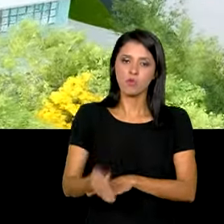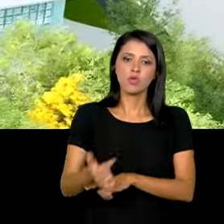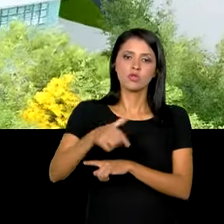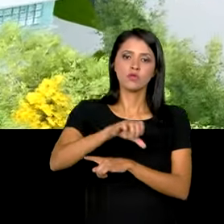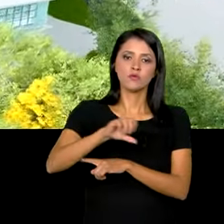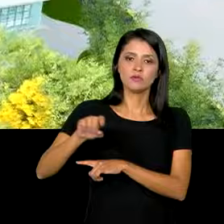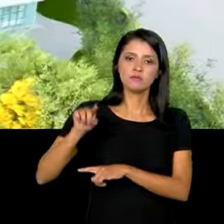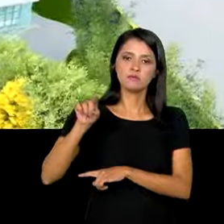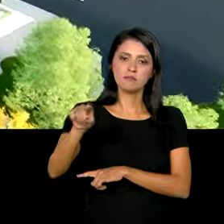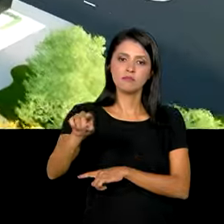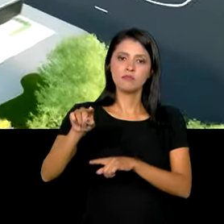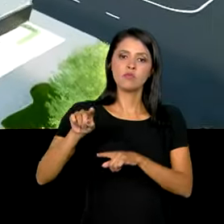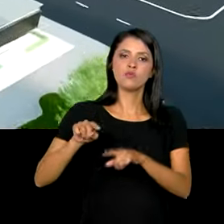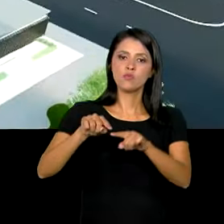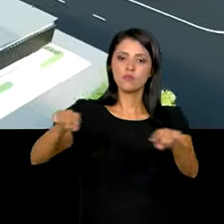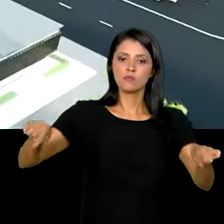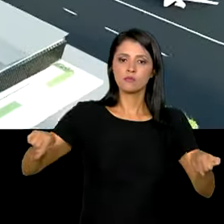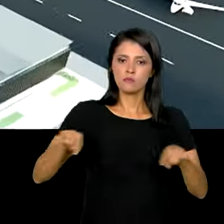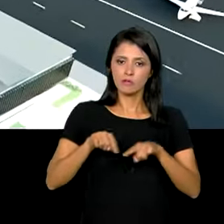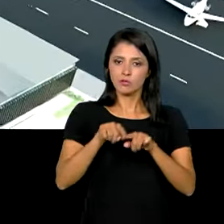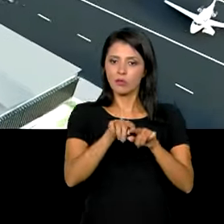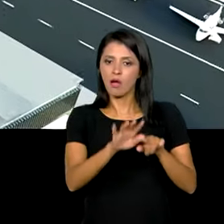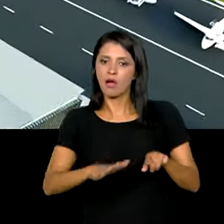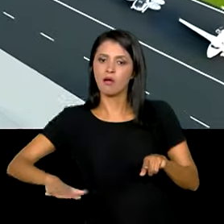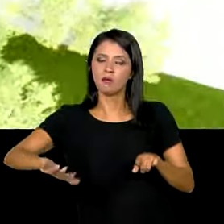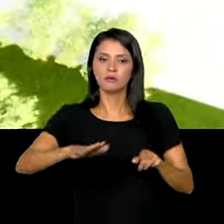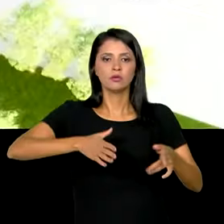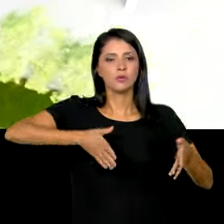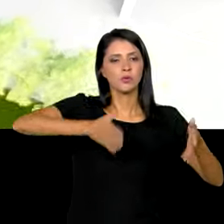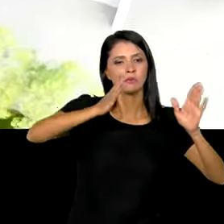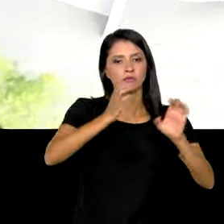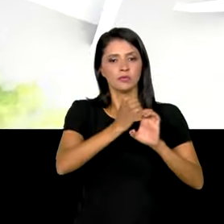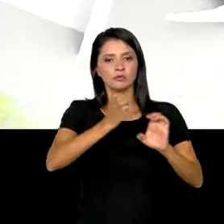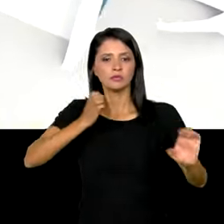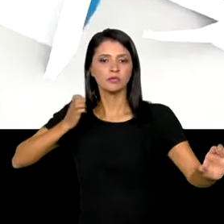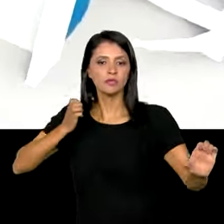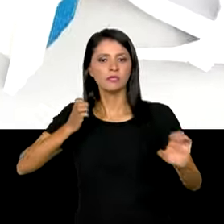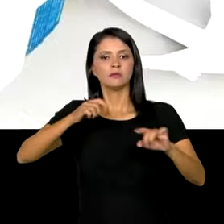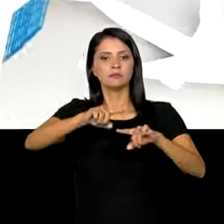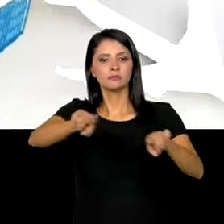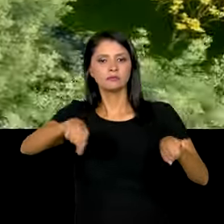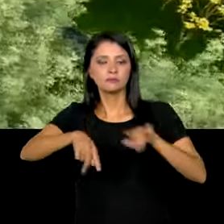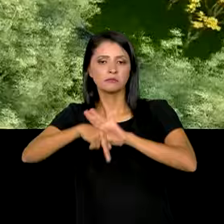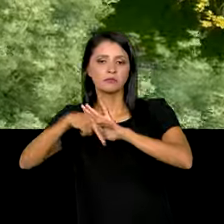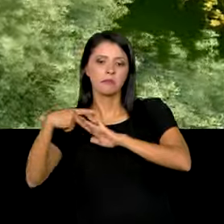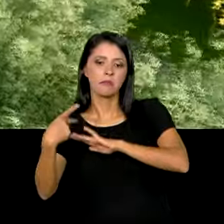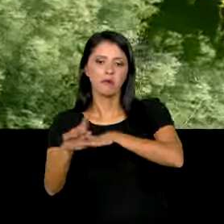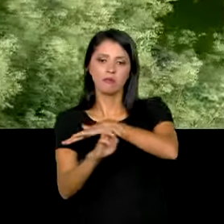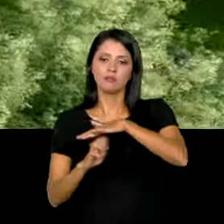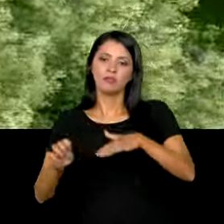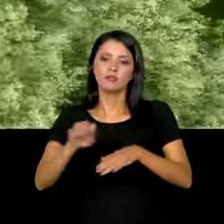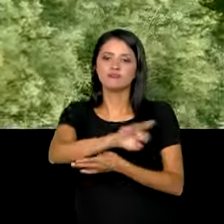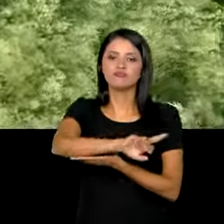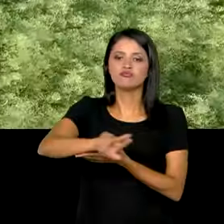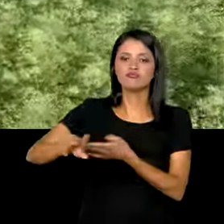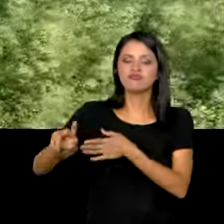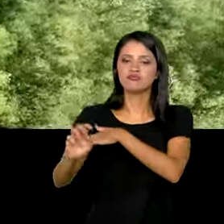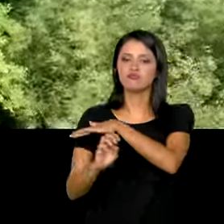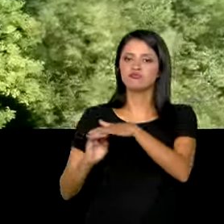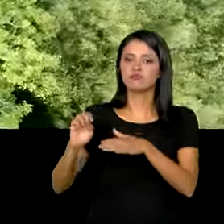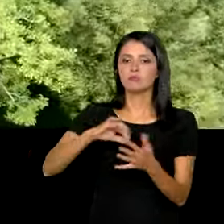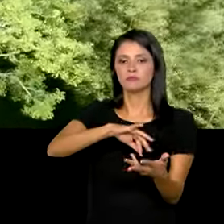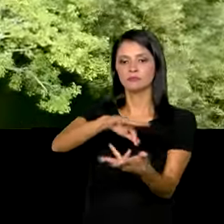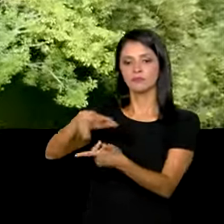metros quadrados de área total, com prédios de engenharia, escritórios para startups e multinacionais,